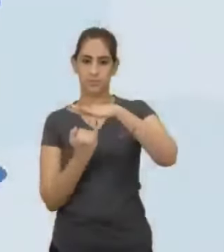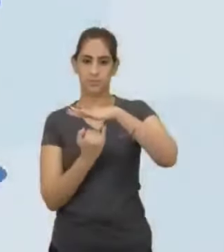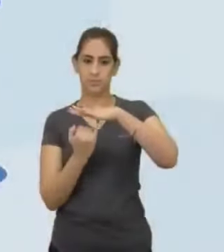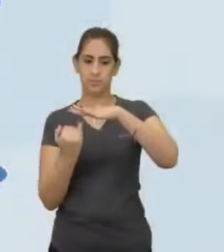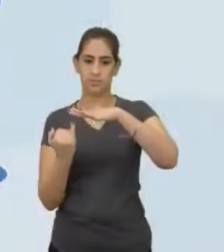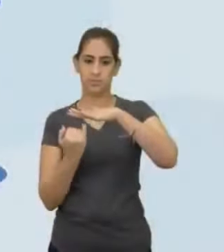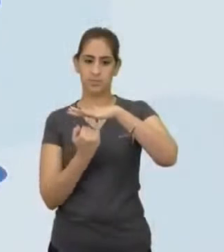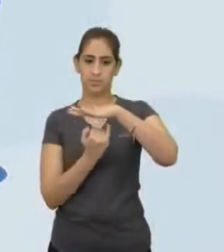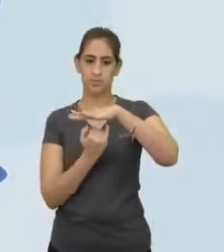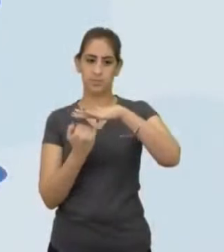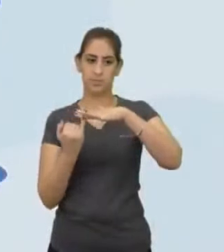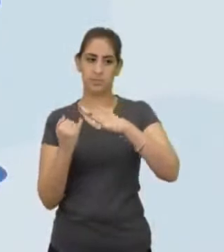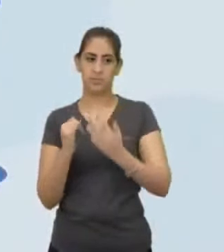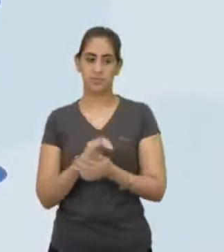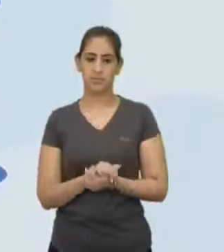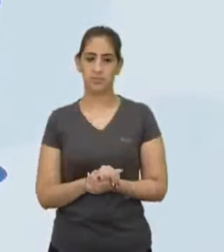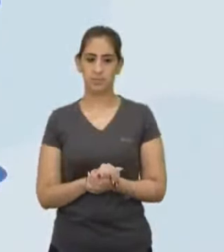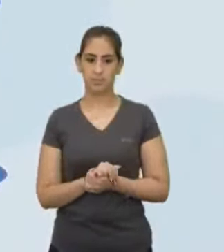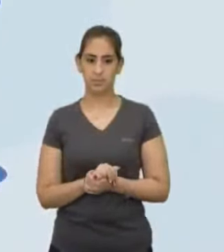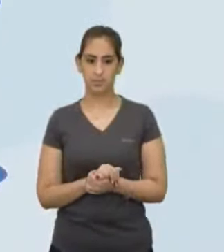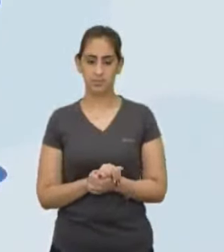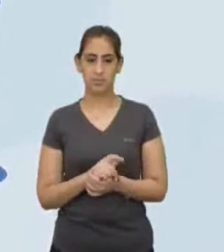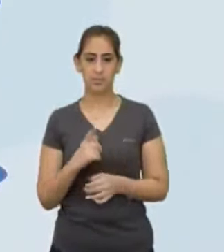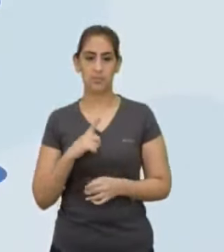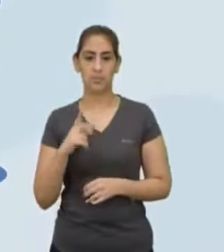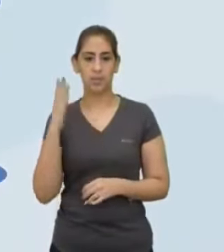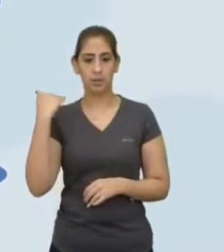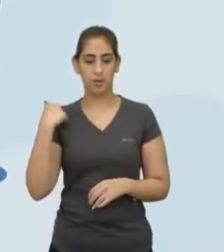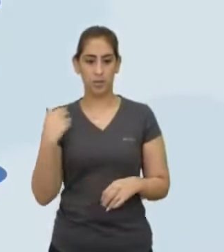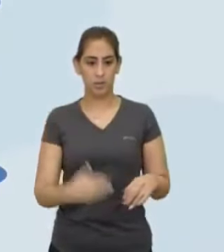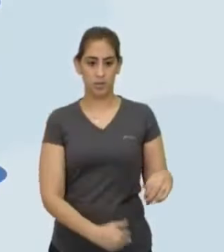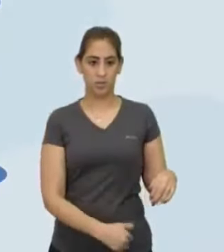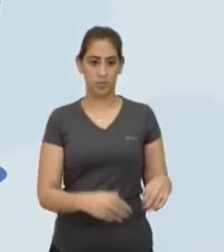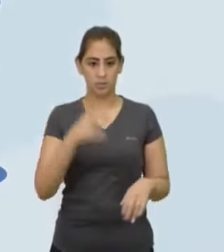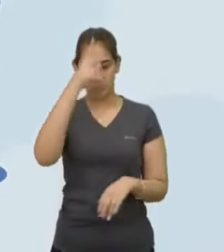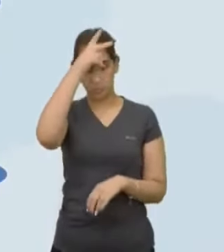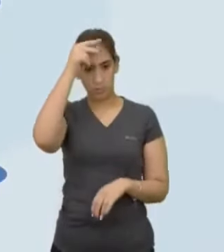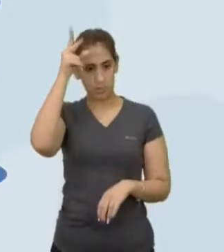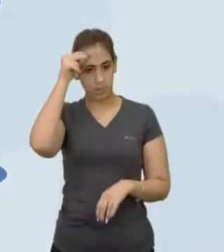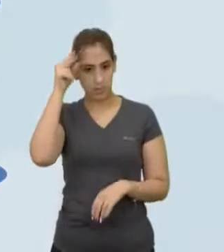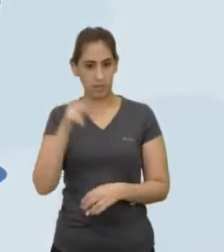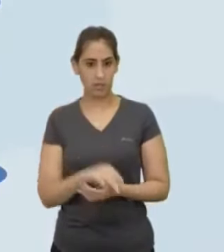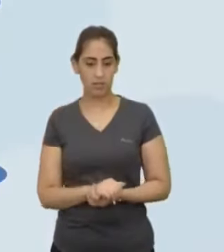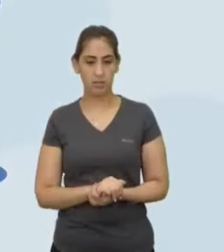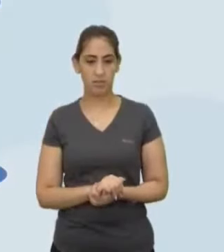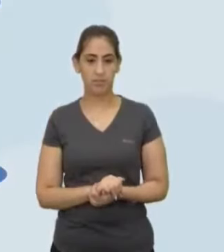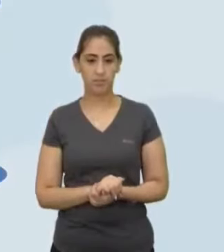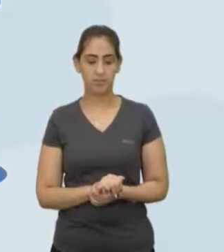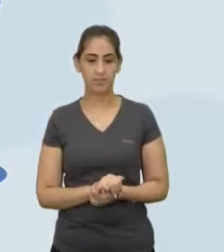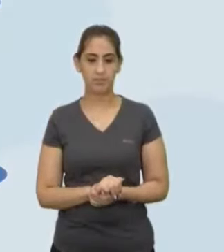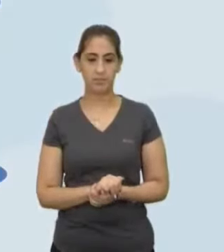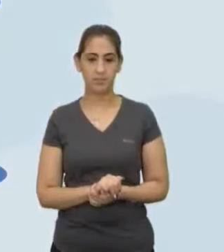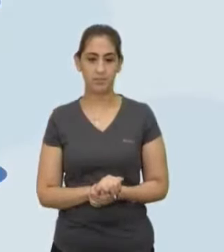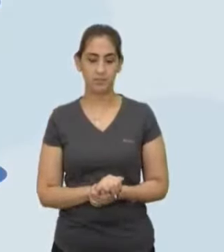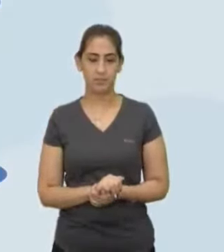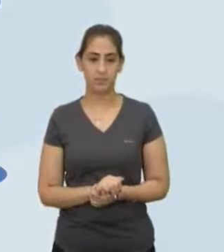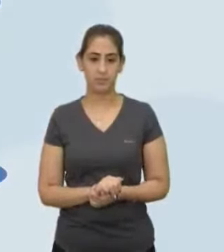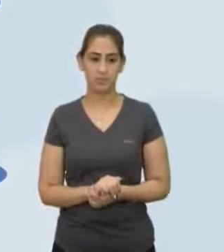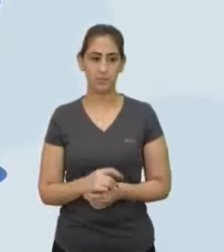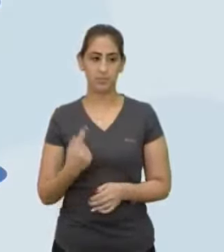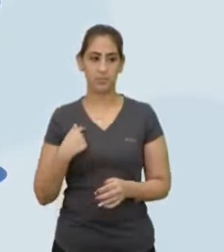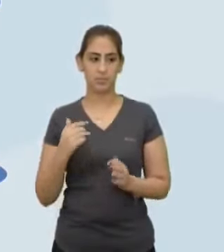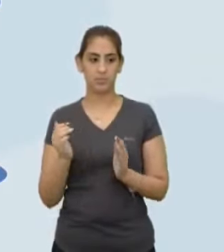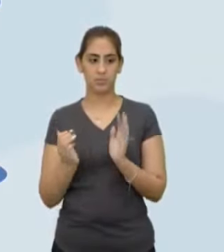lá É o conjunto de instituições públicas Que é uma estrutura burocrática Janas Vou